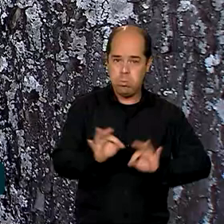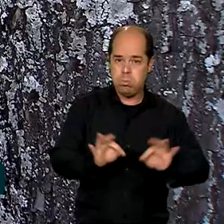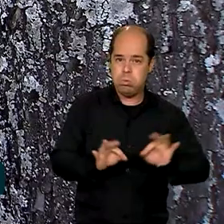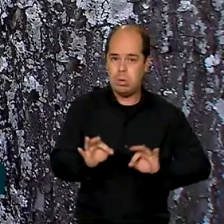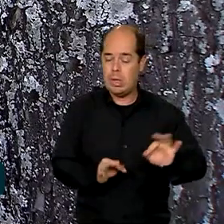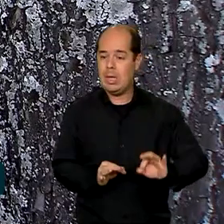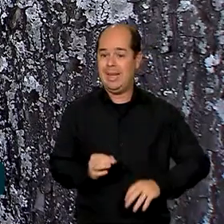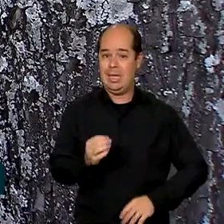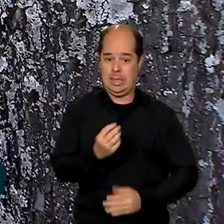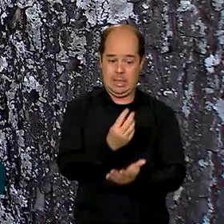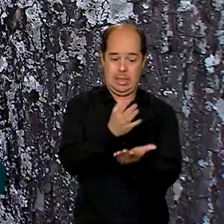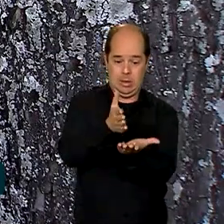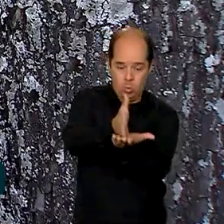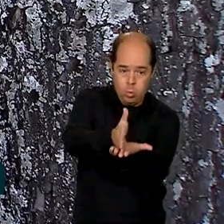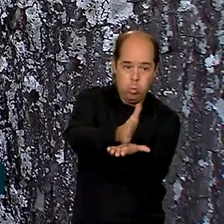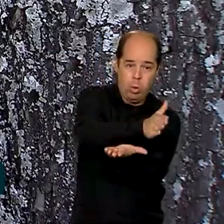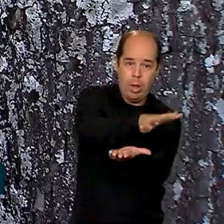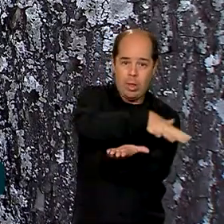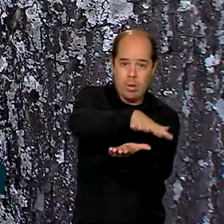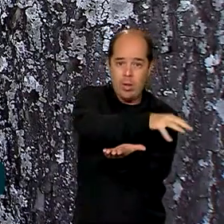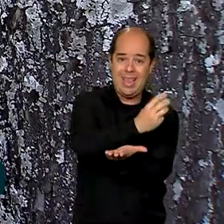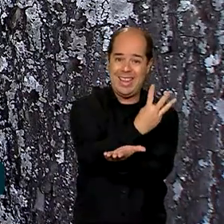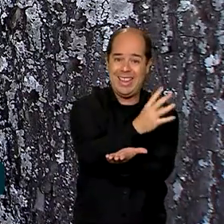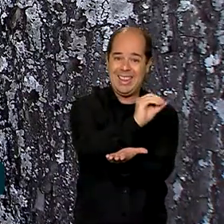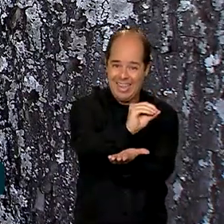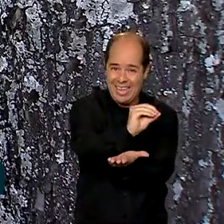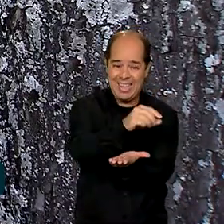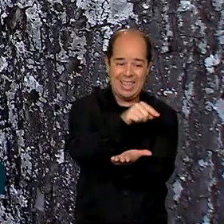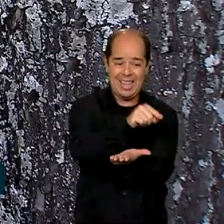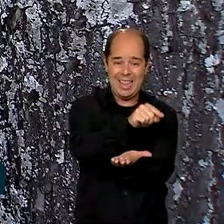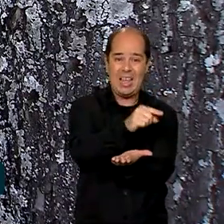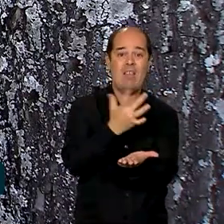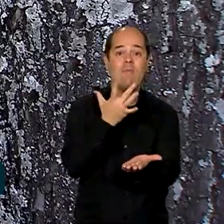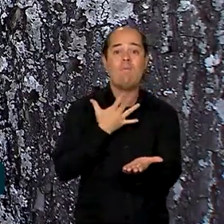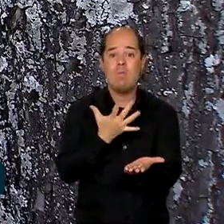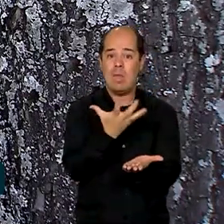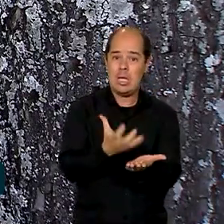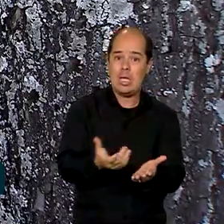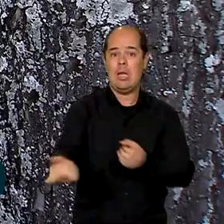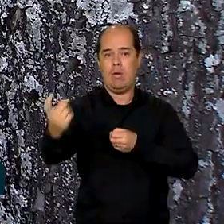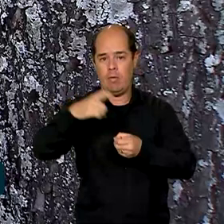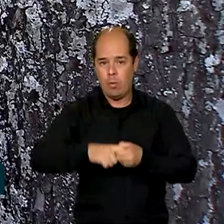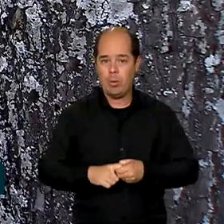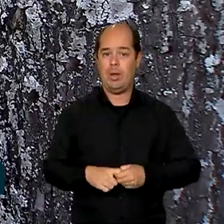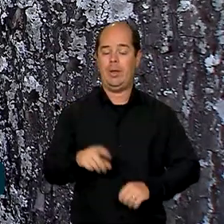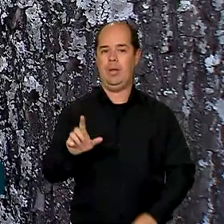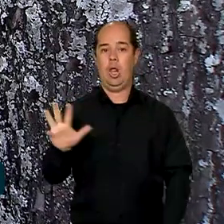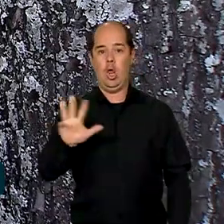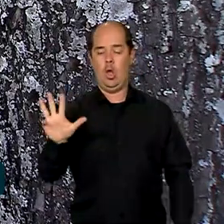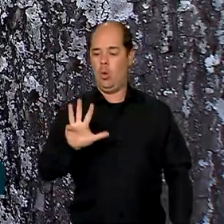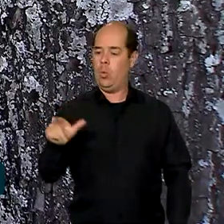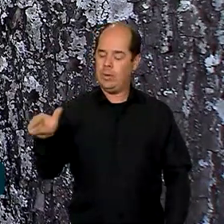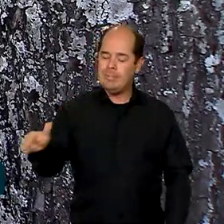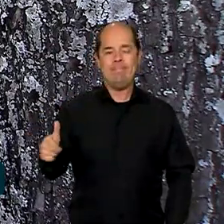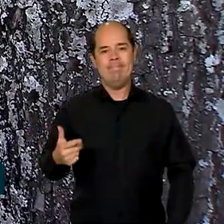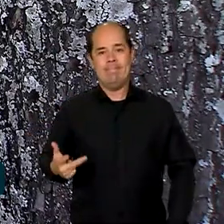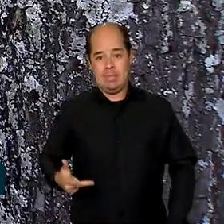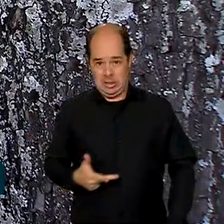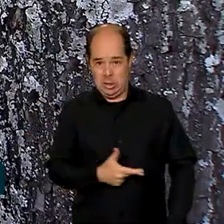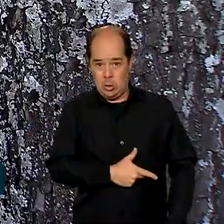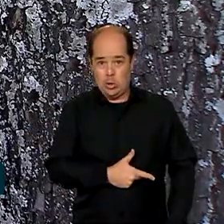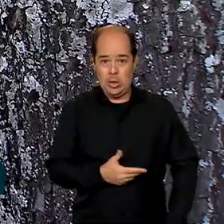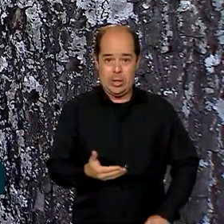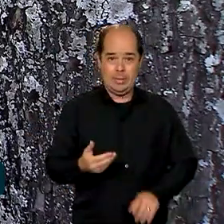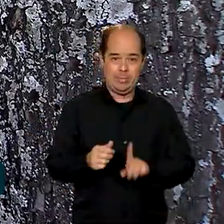da faixa de Gaza. O presidente Lula, que segue no Palácio da Alvorada, se recuperando das cirurgias que fez no final de